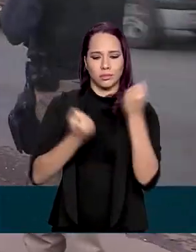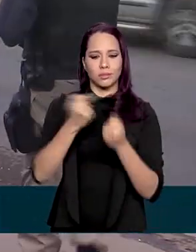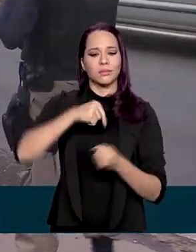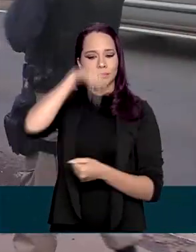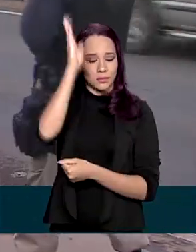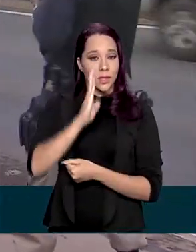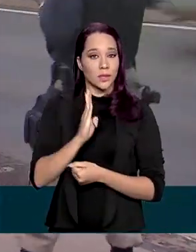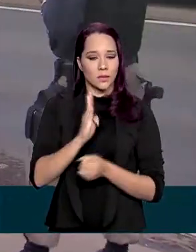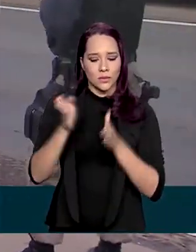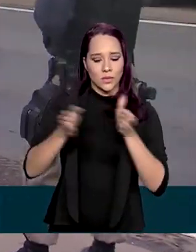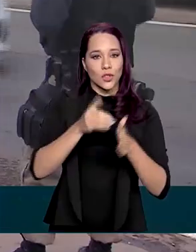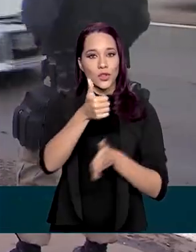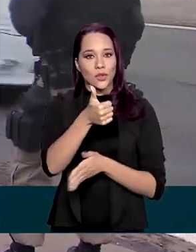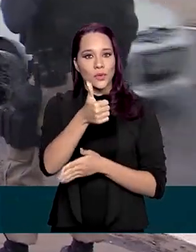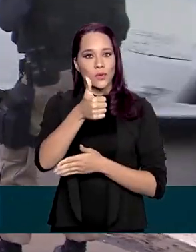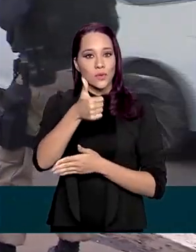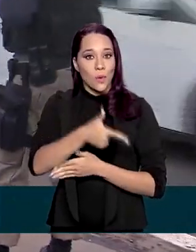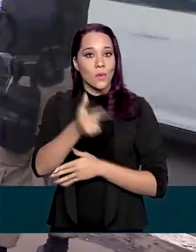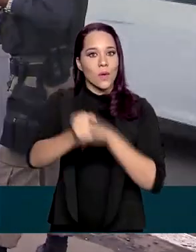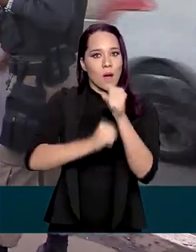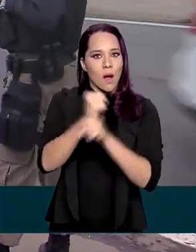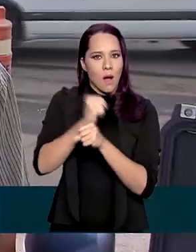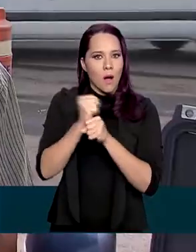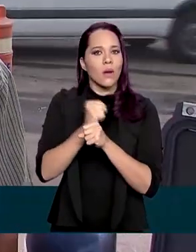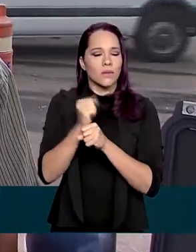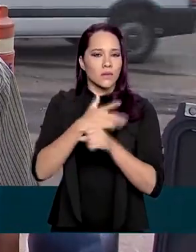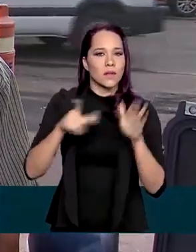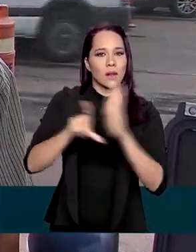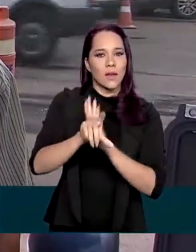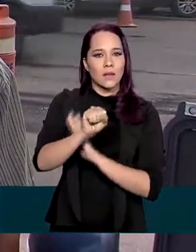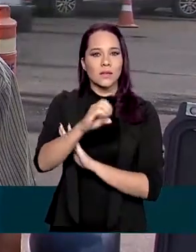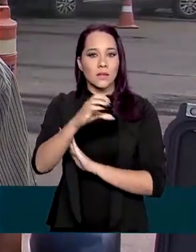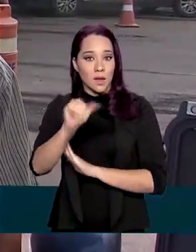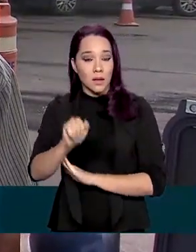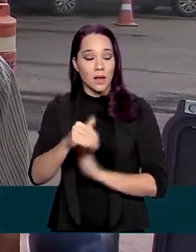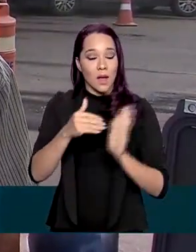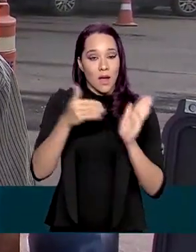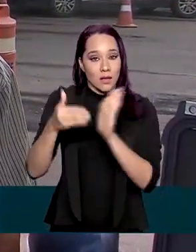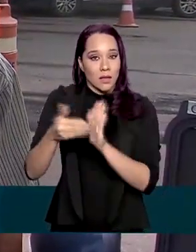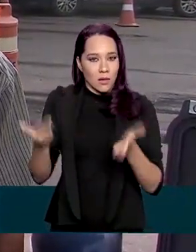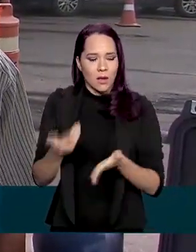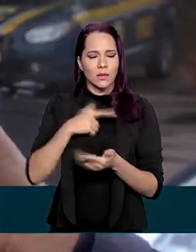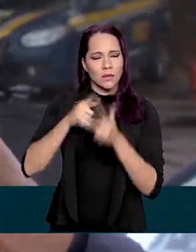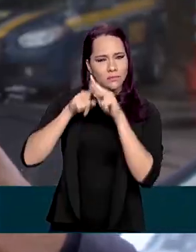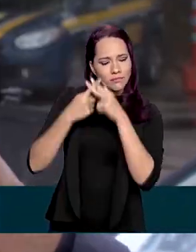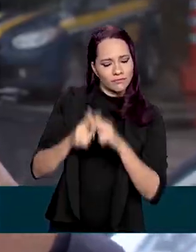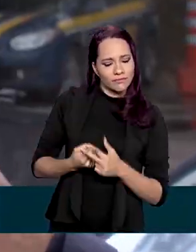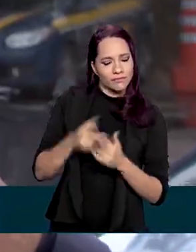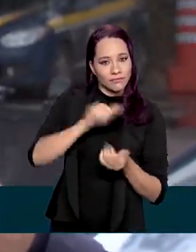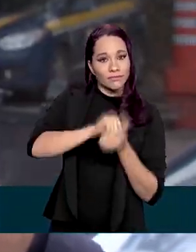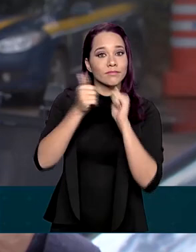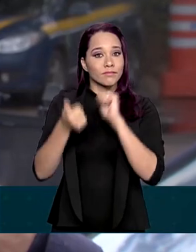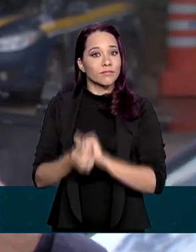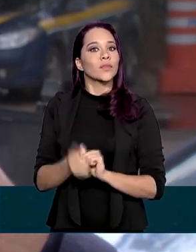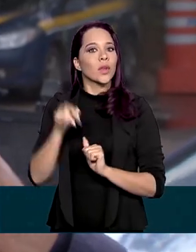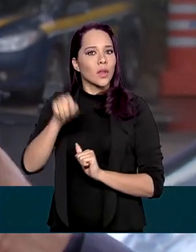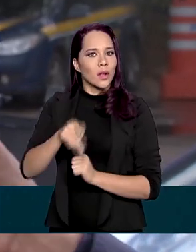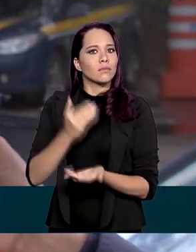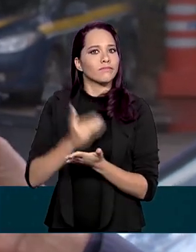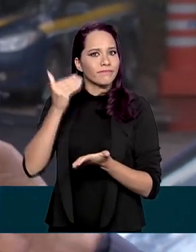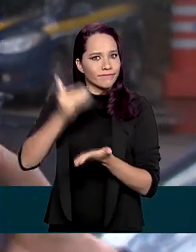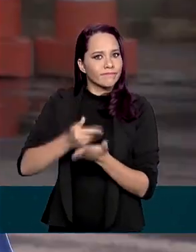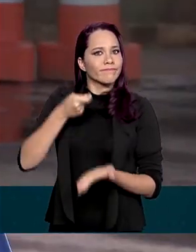São 12 anos da aplicação da Lei Seca. De lá pra cá, ocorreram ajustes que a deixaram ainda mais